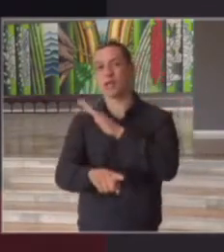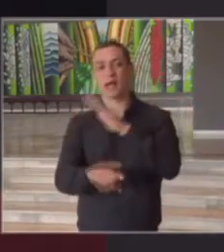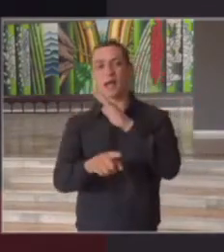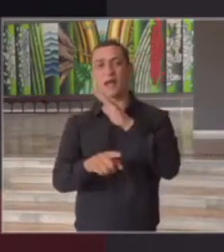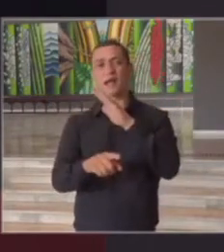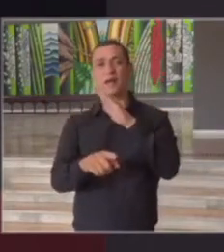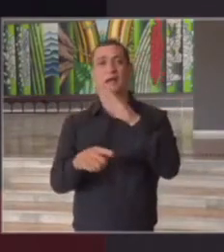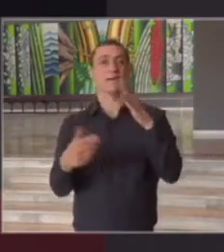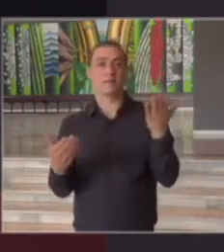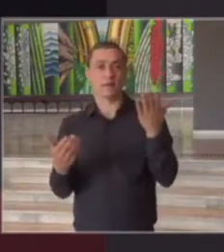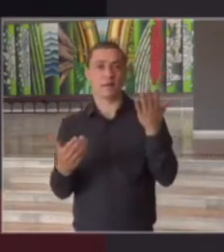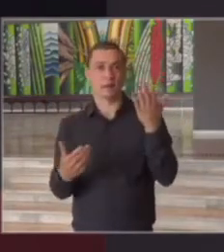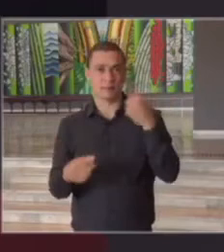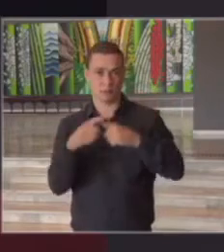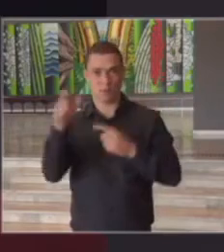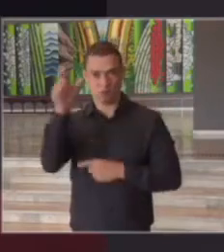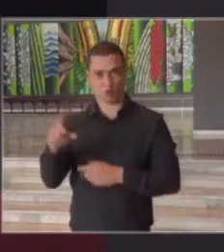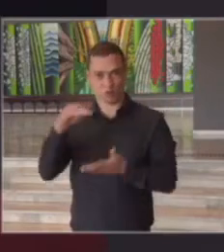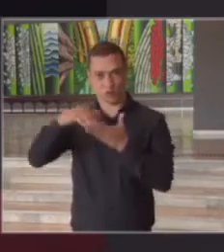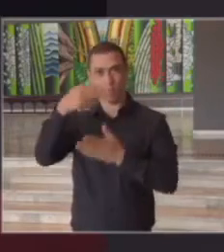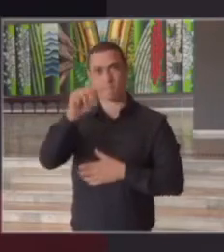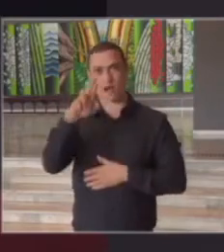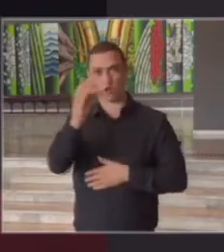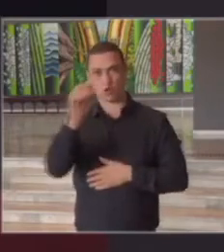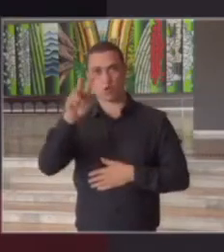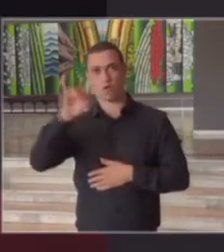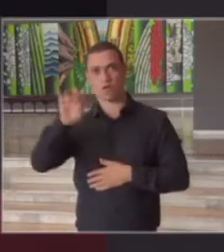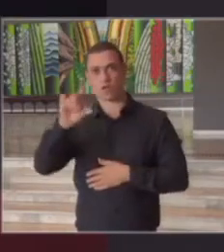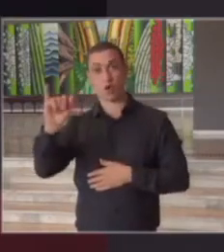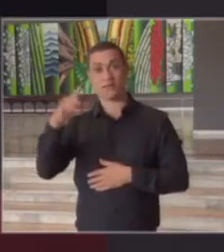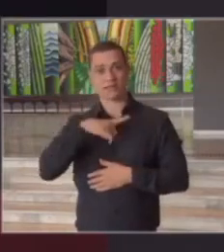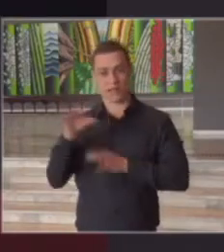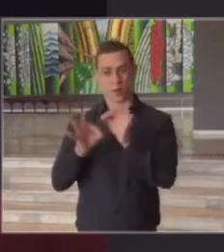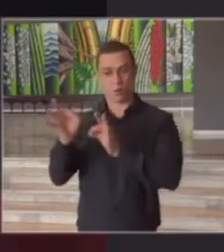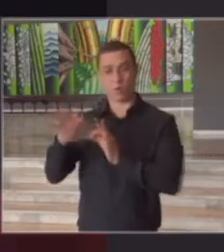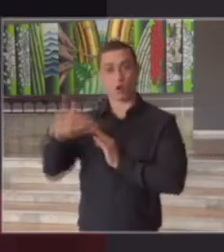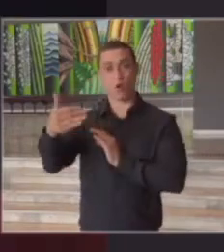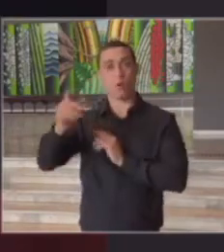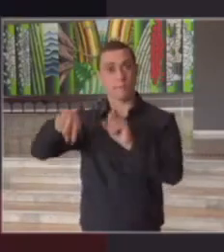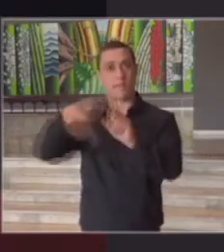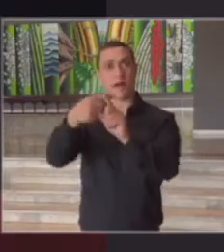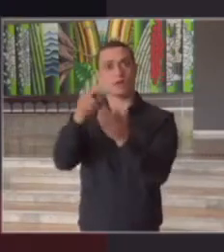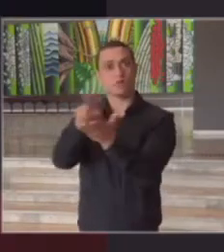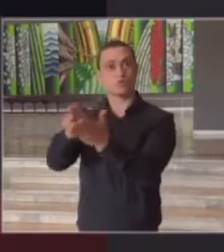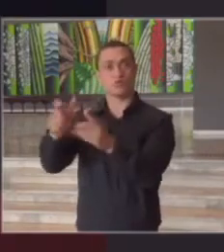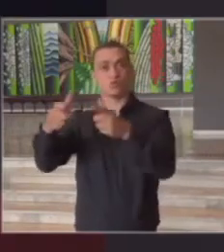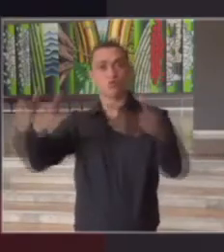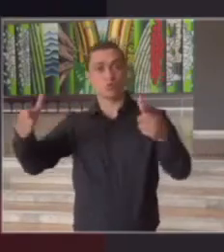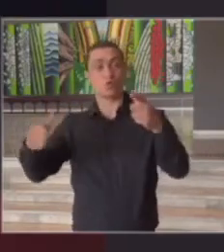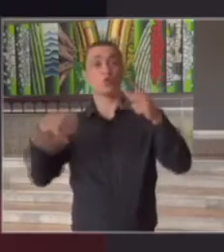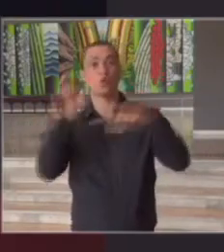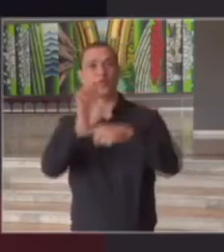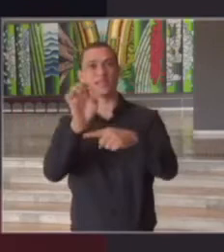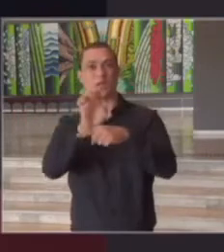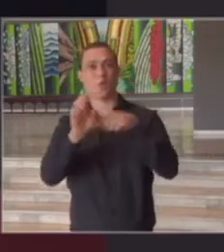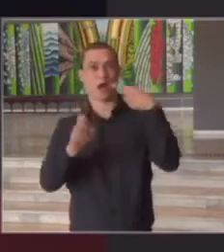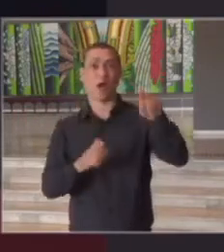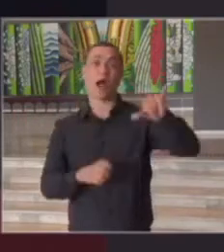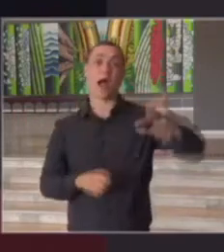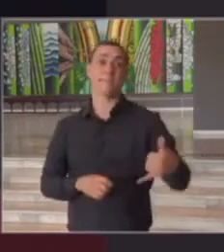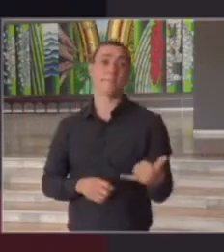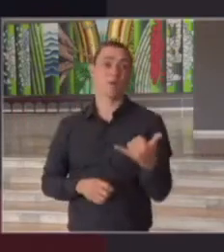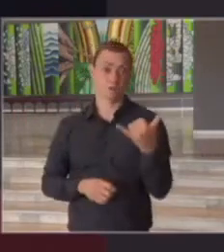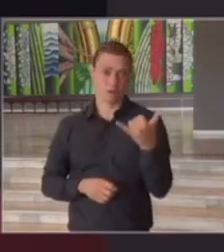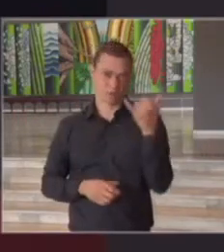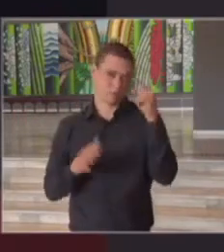até com o Marcos e Nolli se existe algum plano de uma nova ampliação dos leitos estaduais aproveitando também para